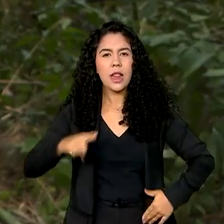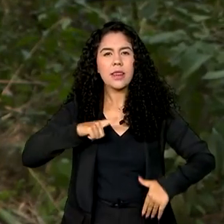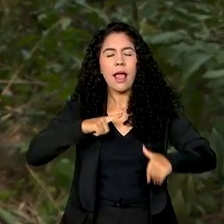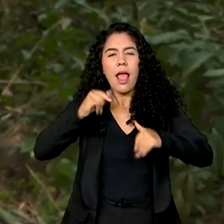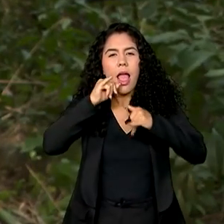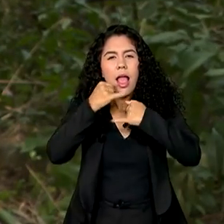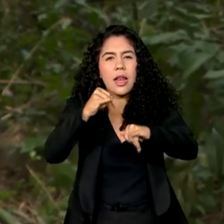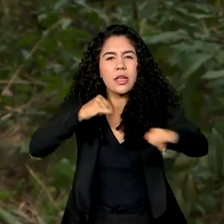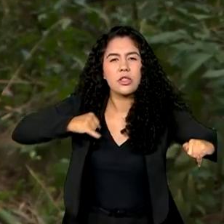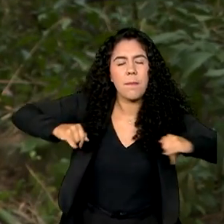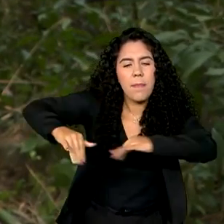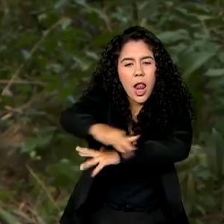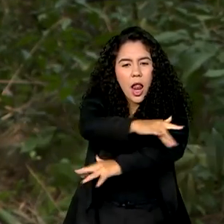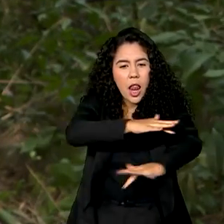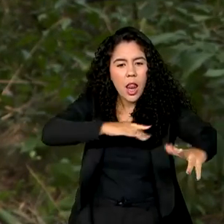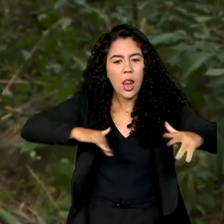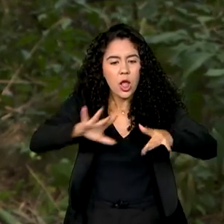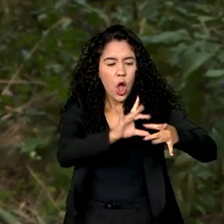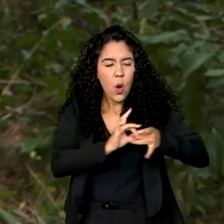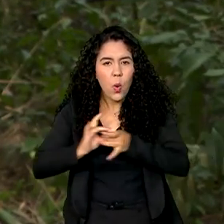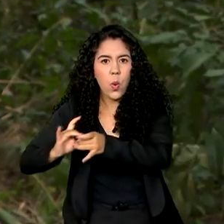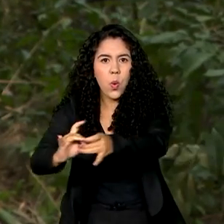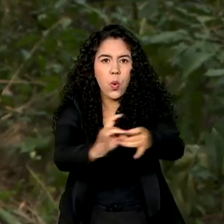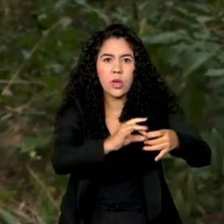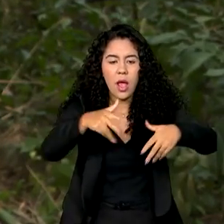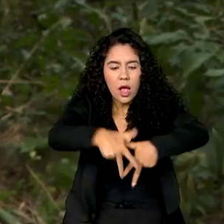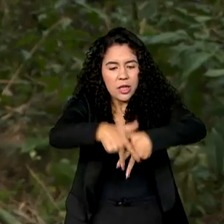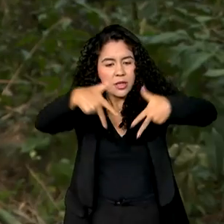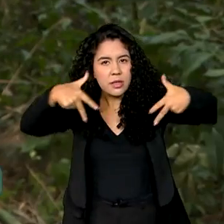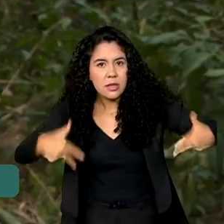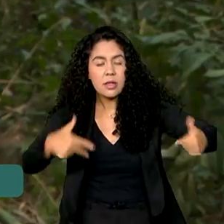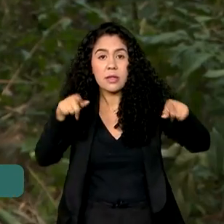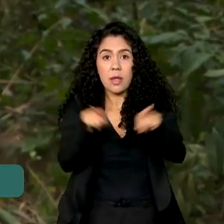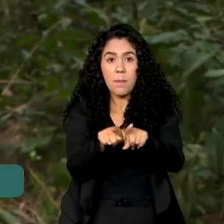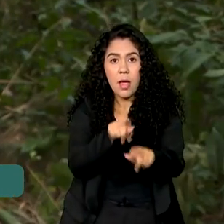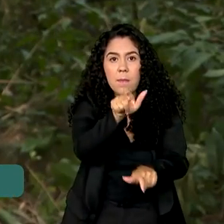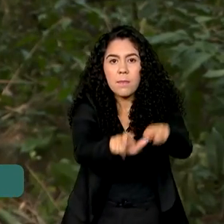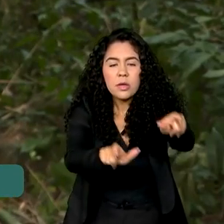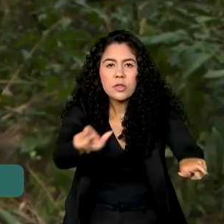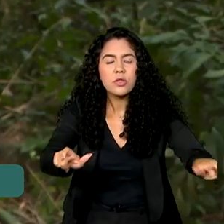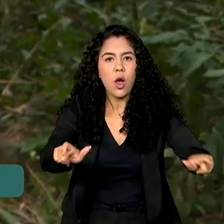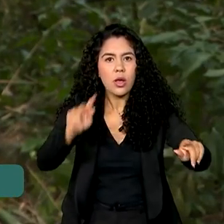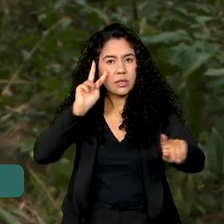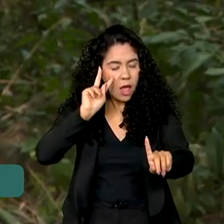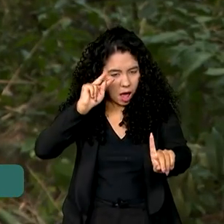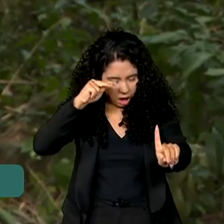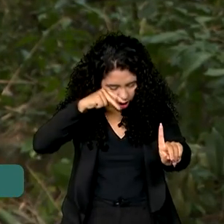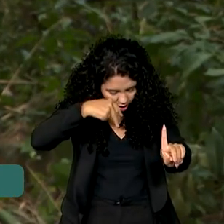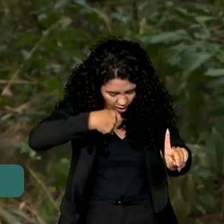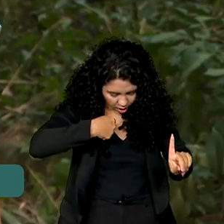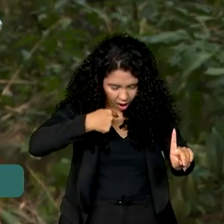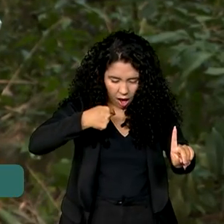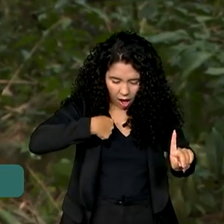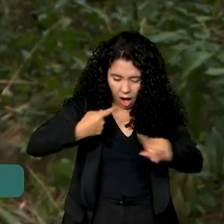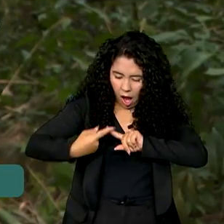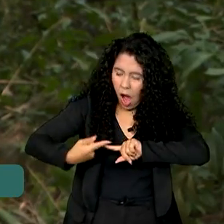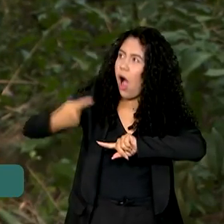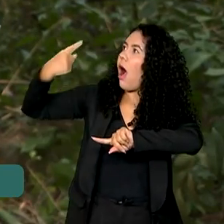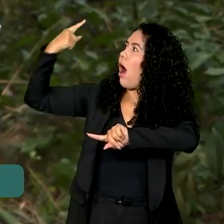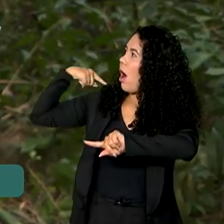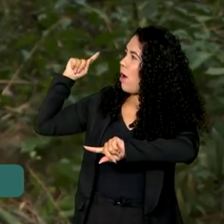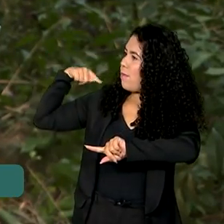que une essa etnia, que une essas pessoas no reconhecimento das suas origens e da